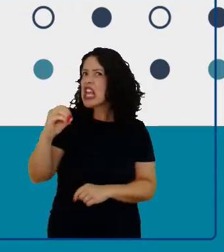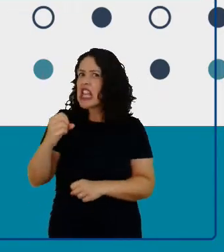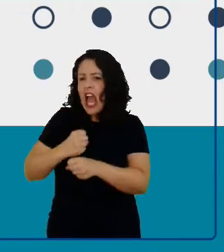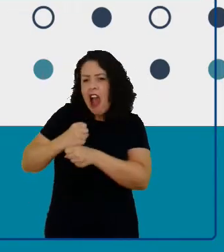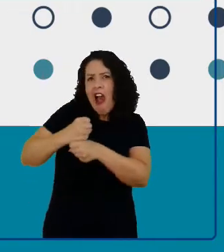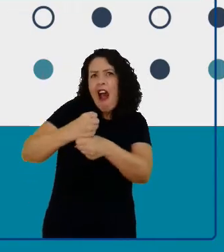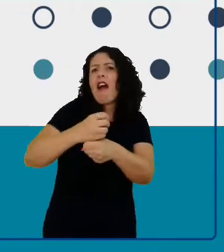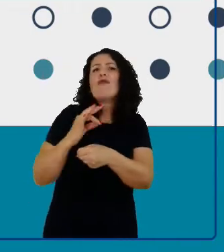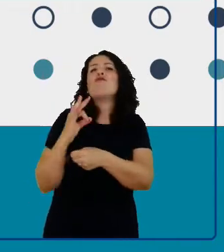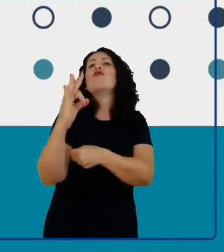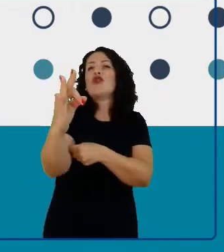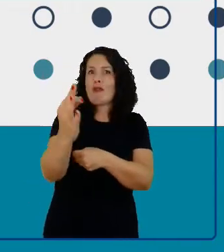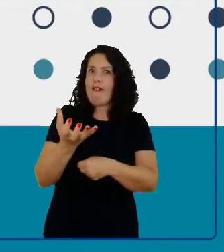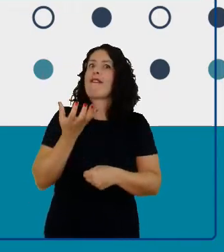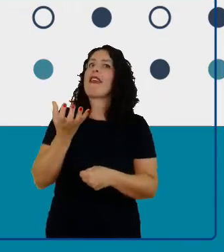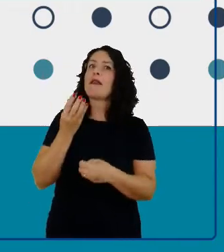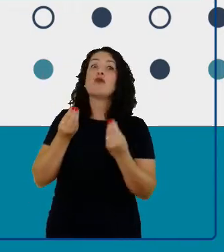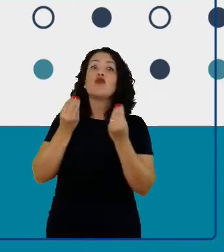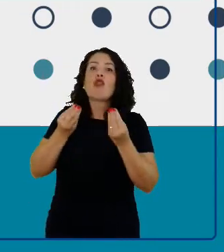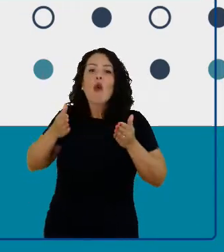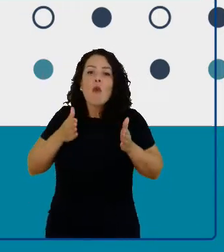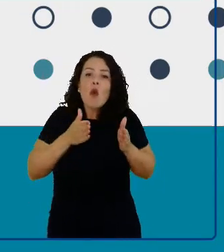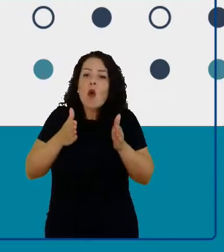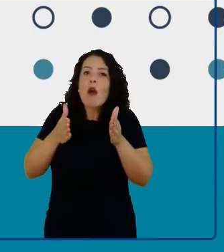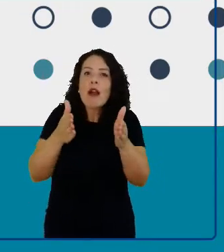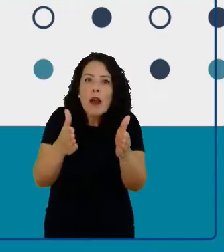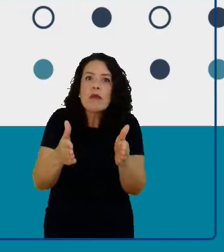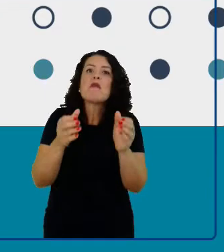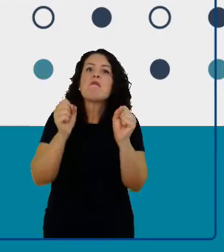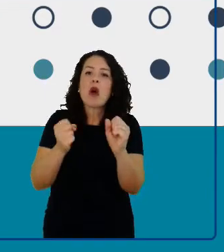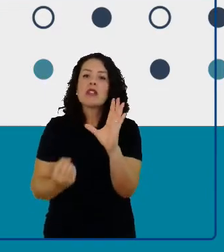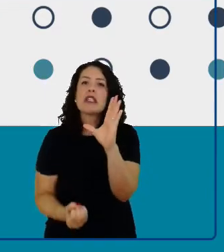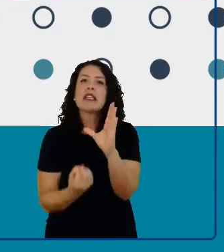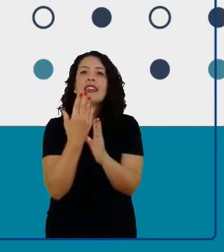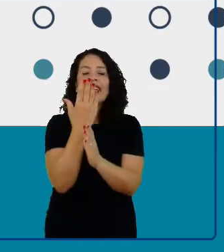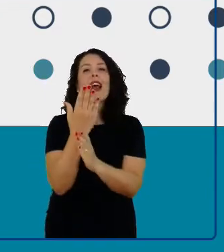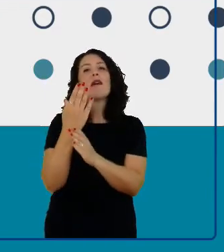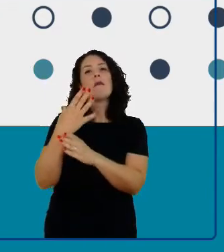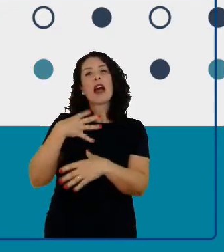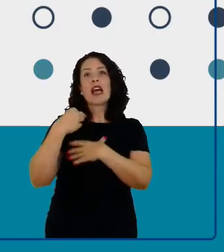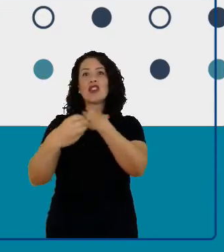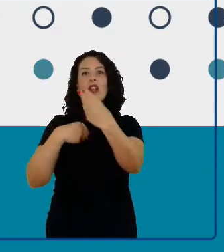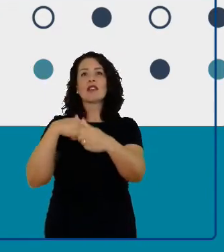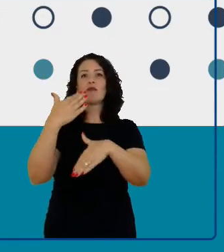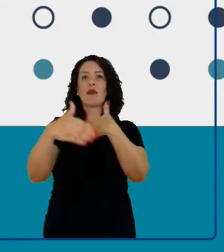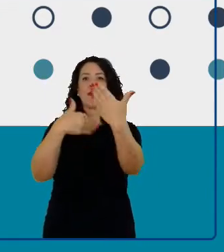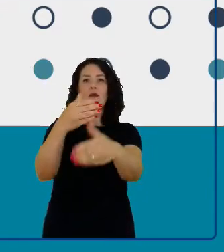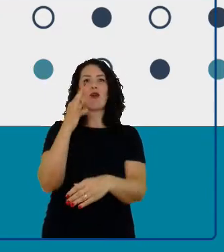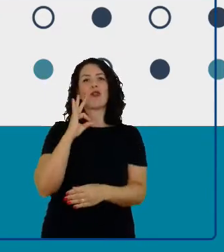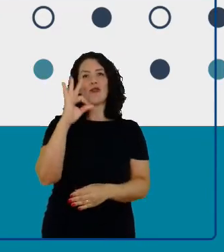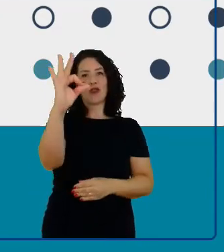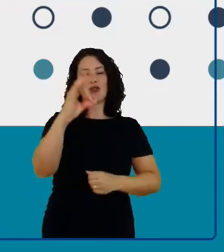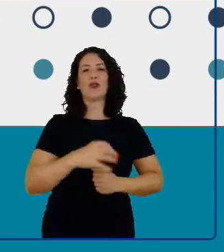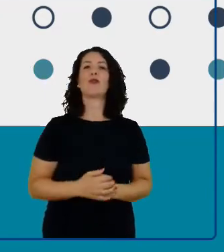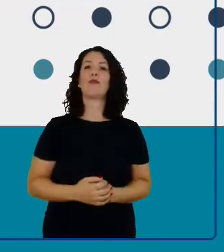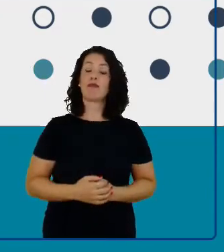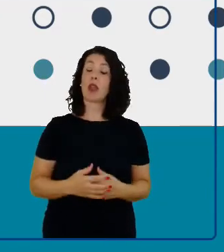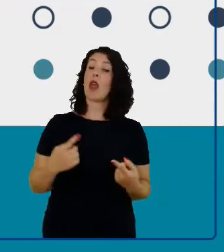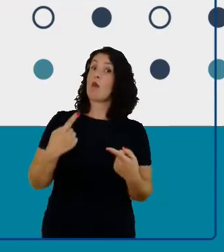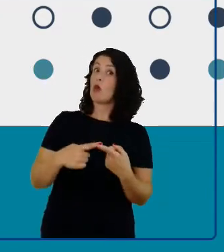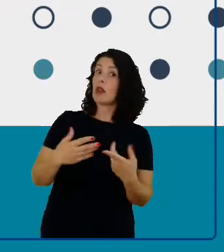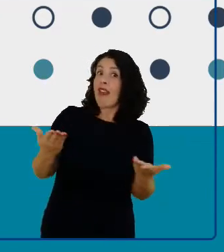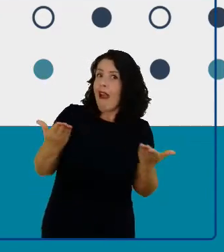criar esse caminho para as novas gerações. Porque, no momento, nós temos muitas